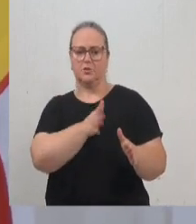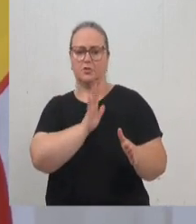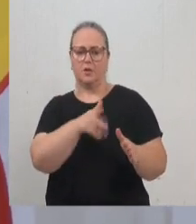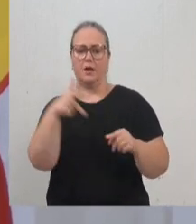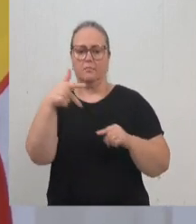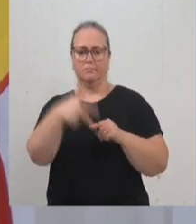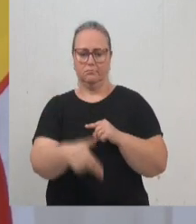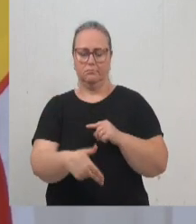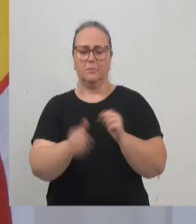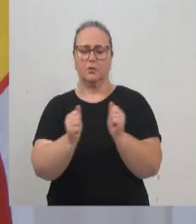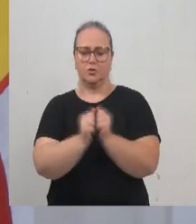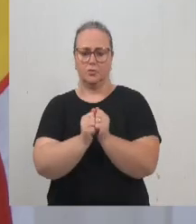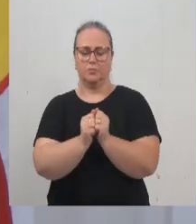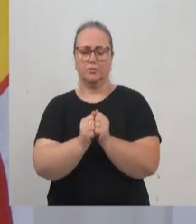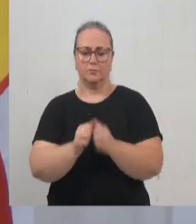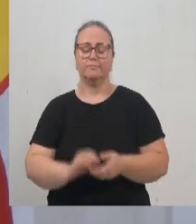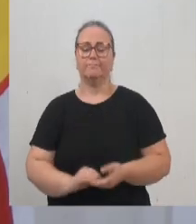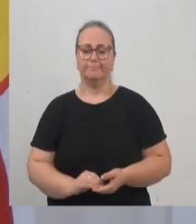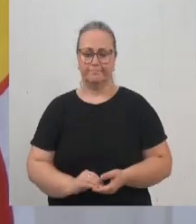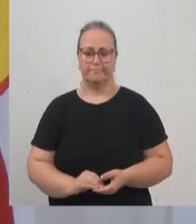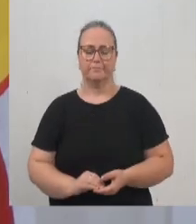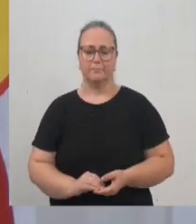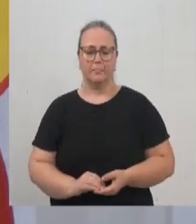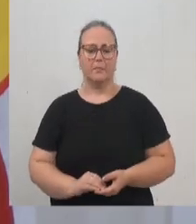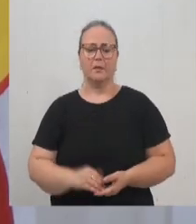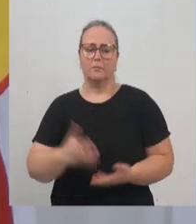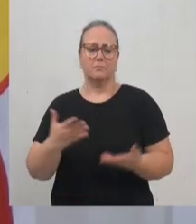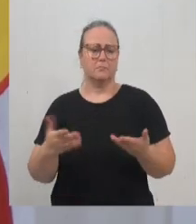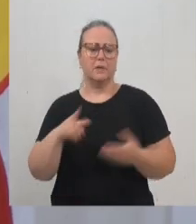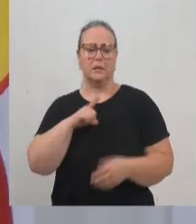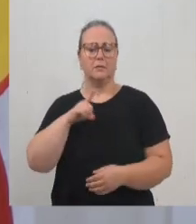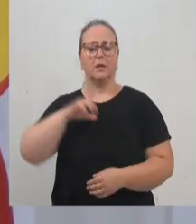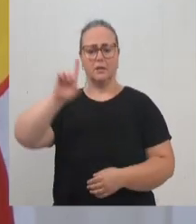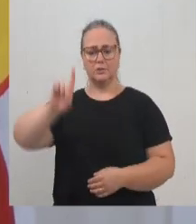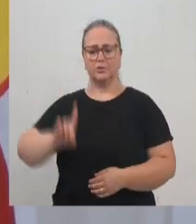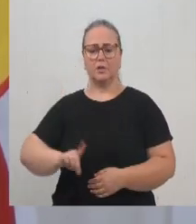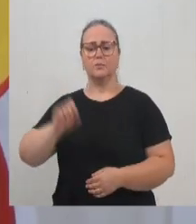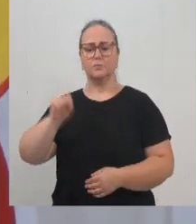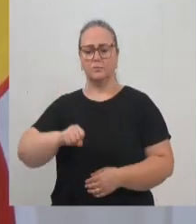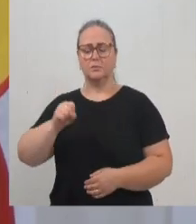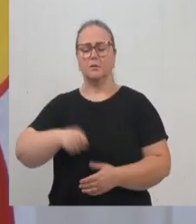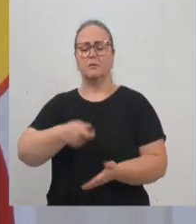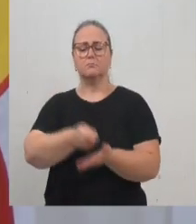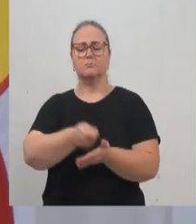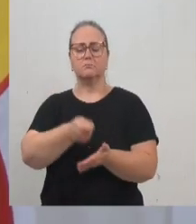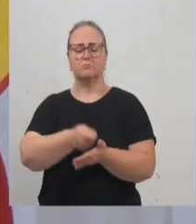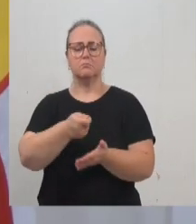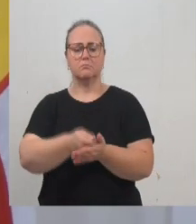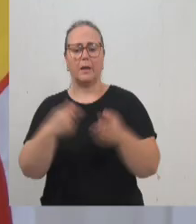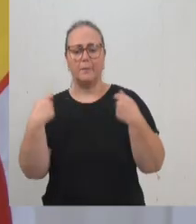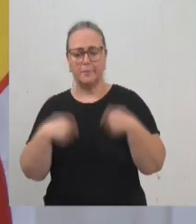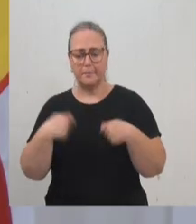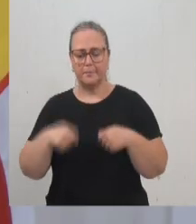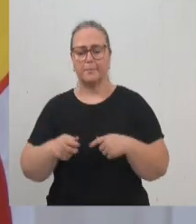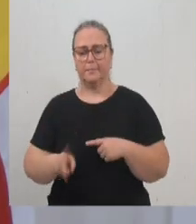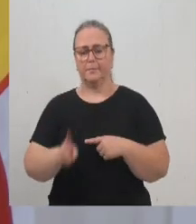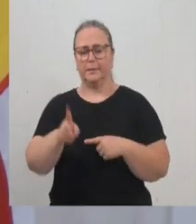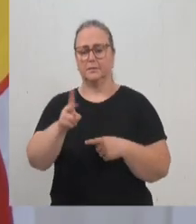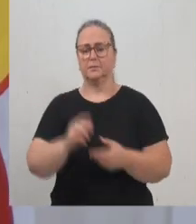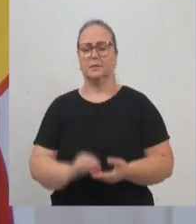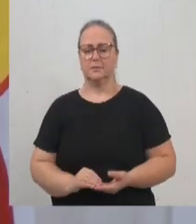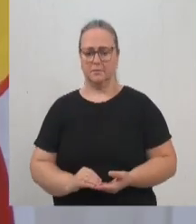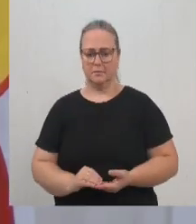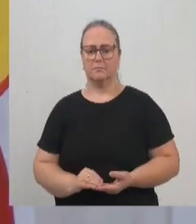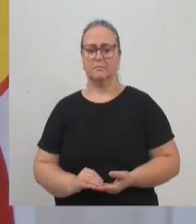castração com as protetoras. Então, elas estão todas no direito de exigir que seja dado continuidade, uma